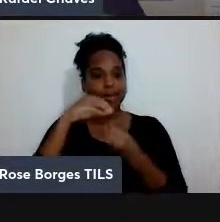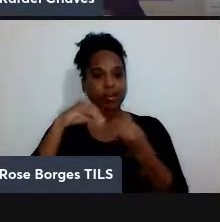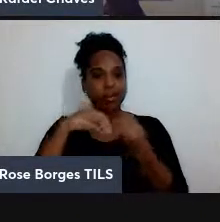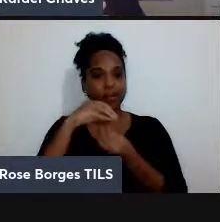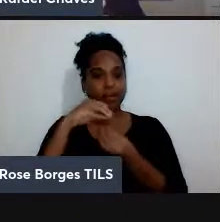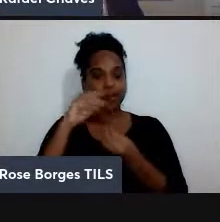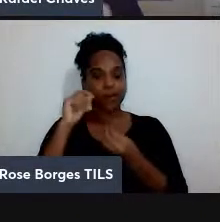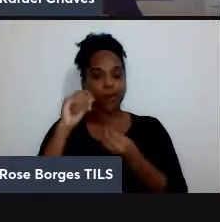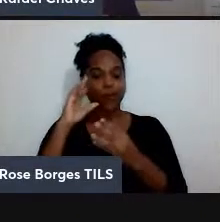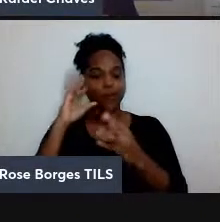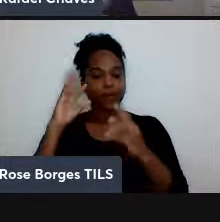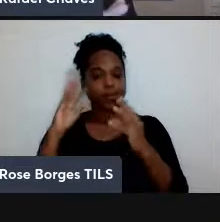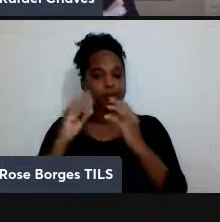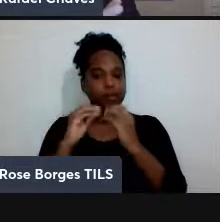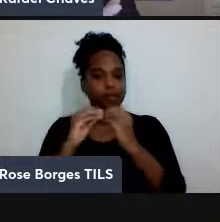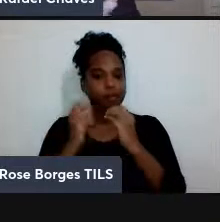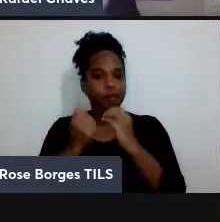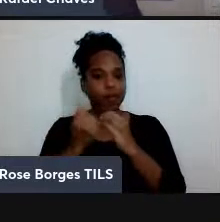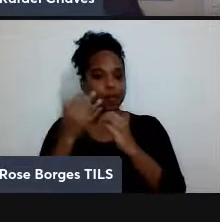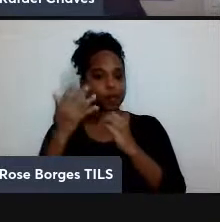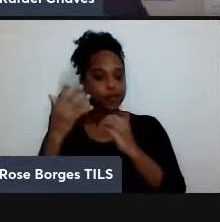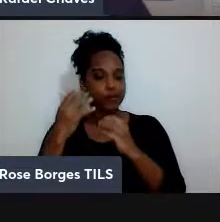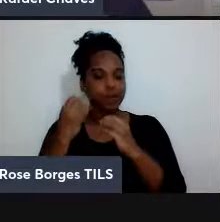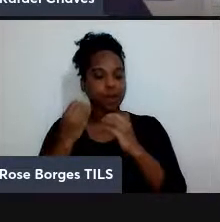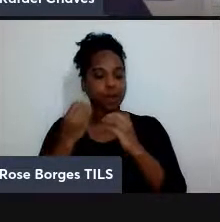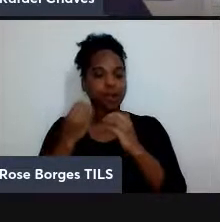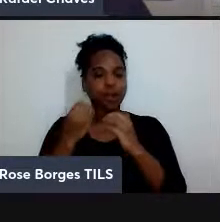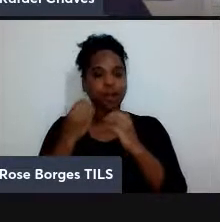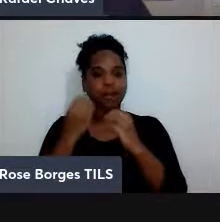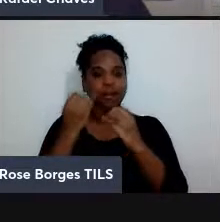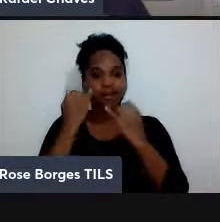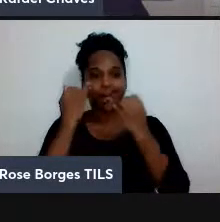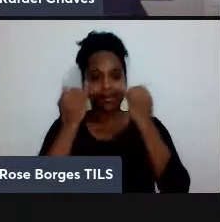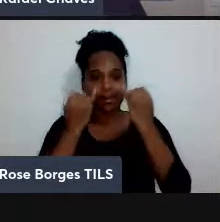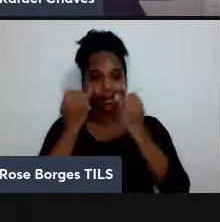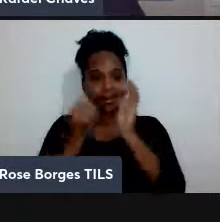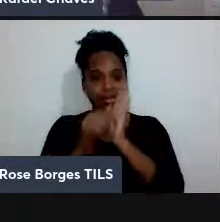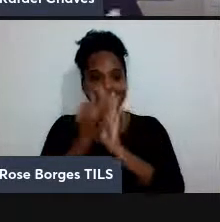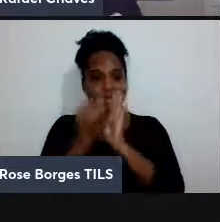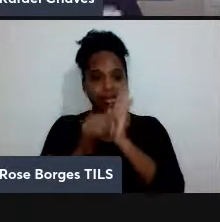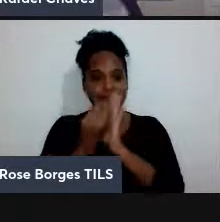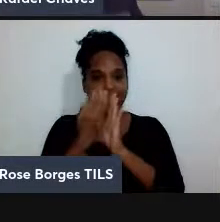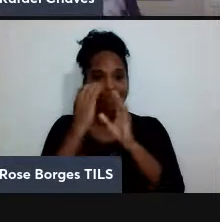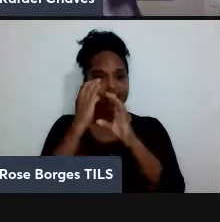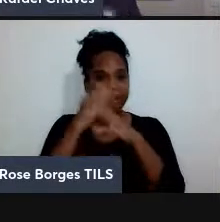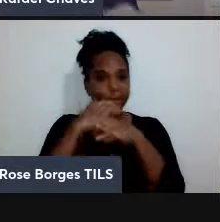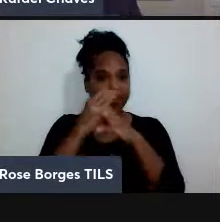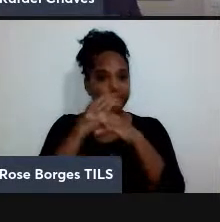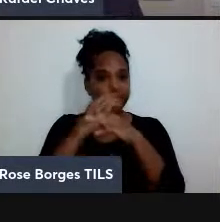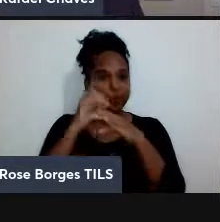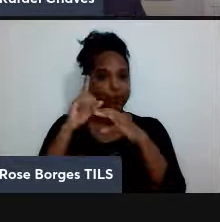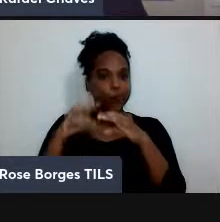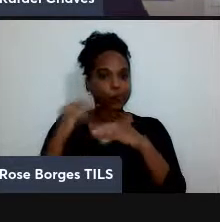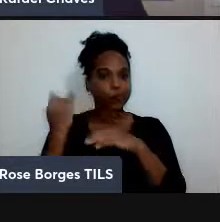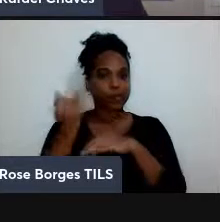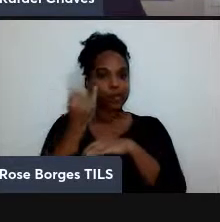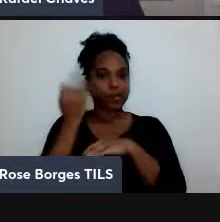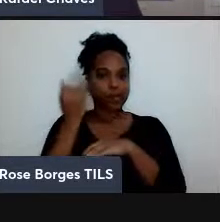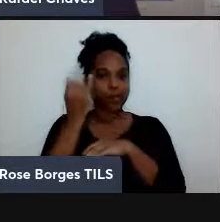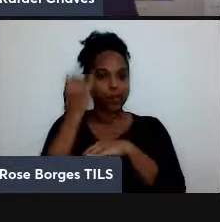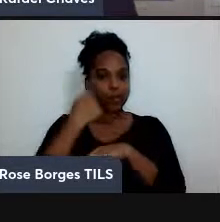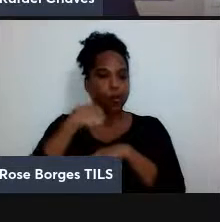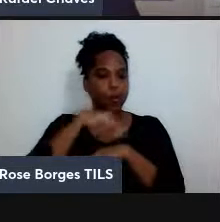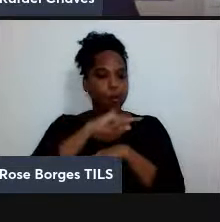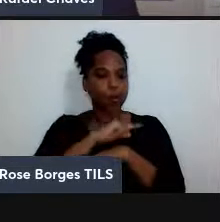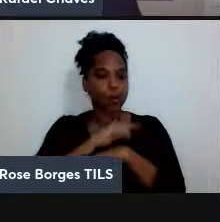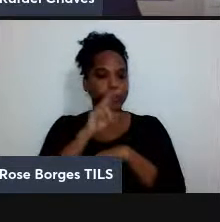como quantificar como criar emaranhamento no laboratório é essencial para que a gente use esse emaranhamento como